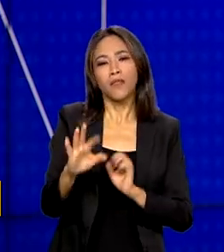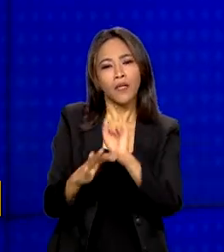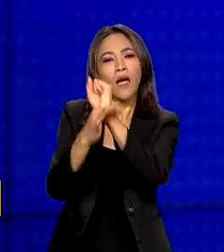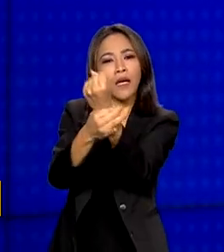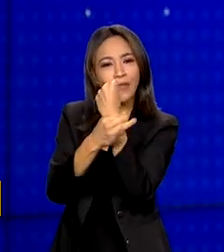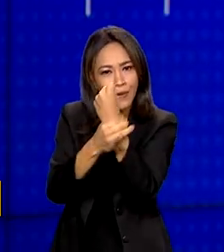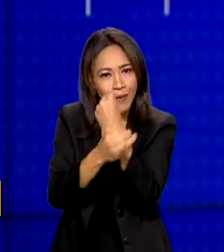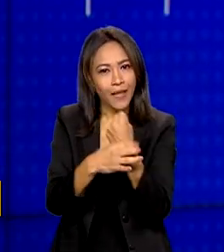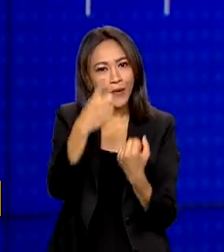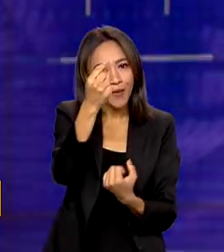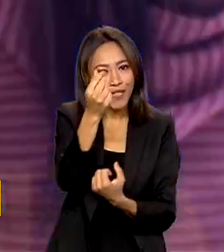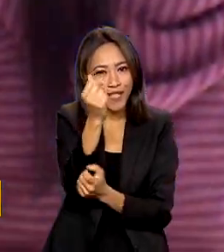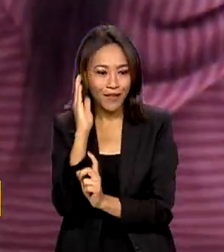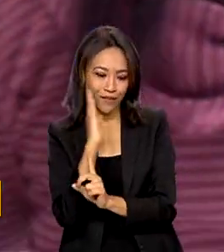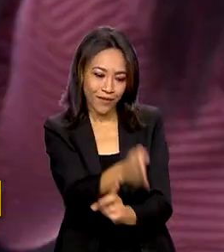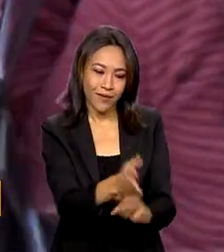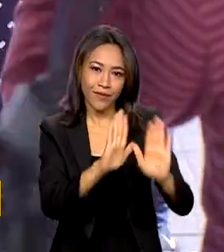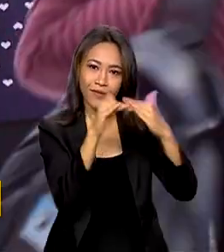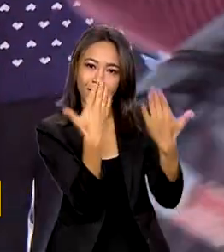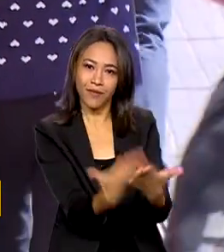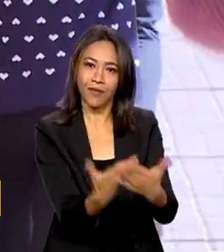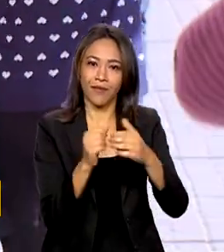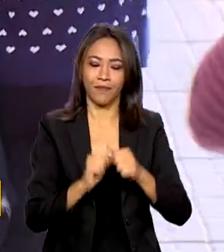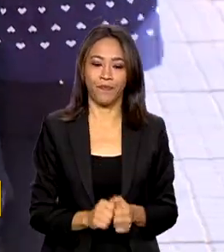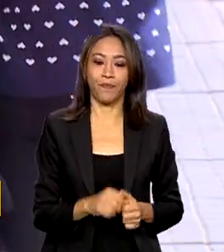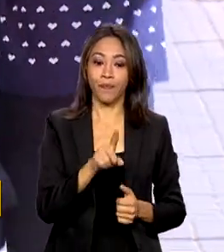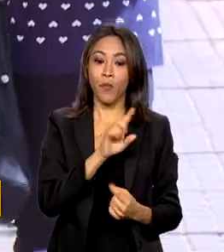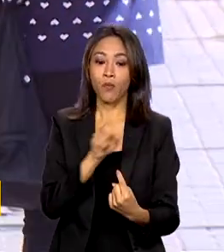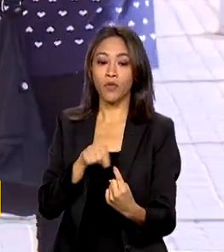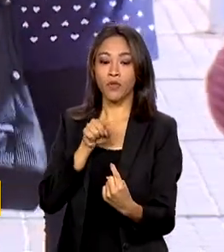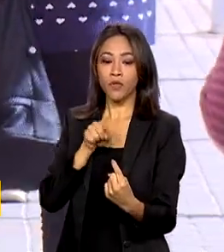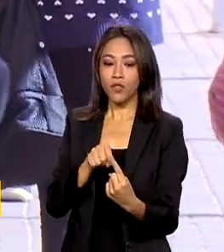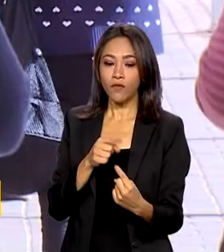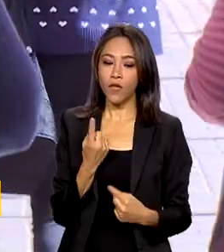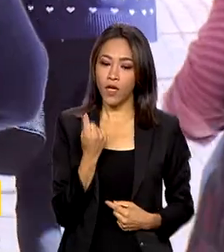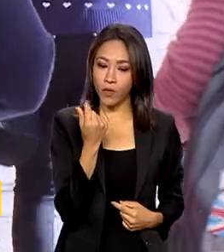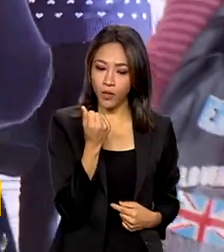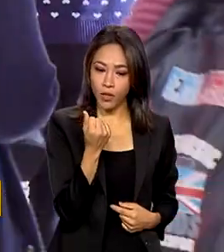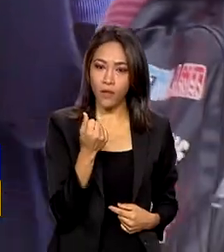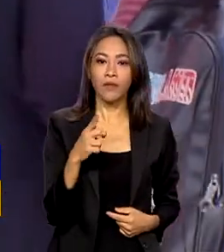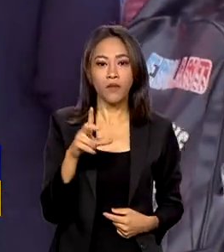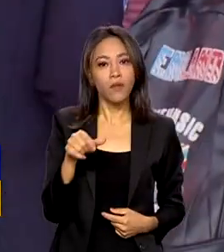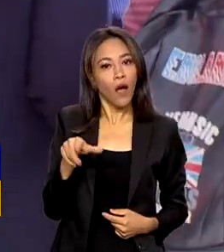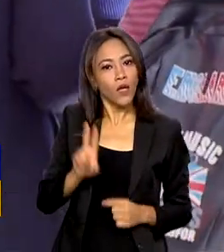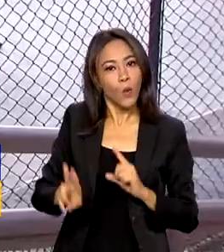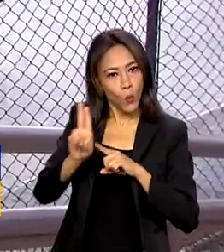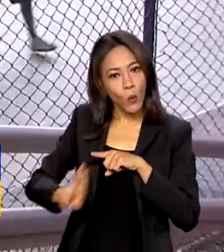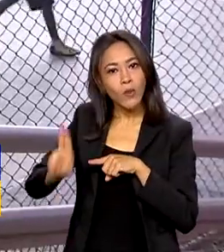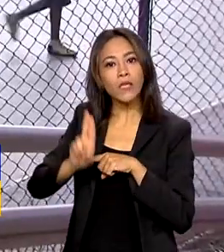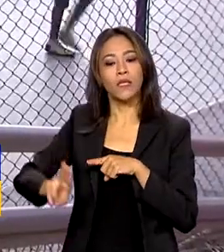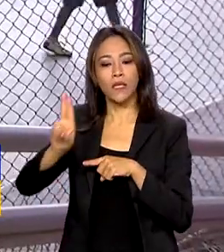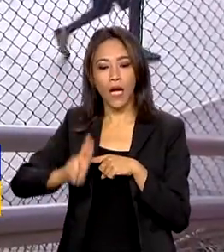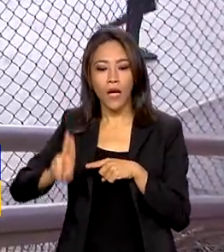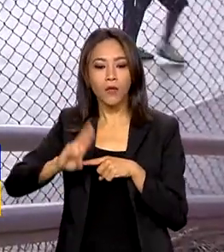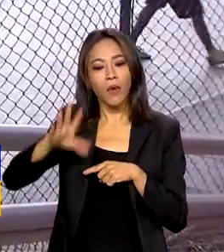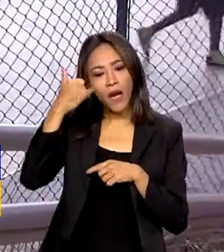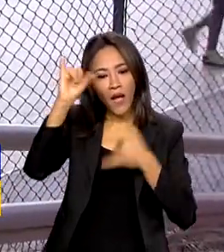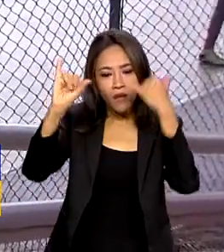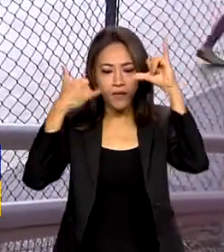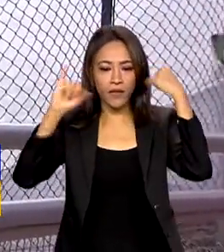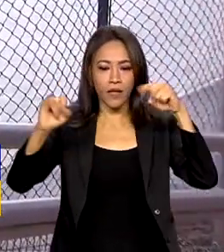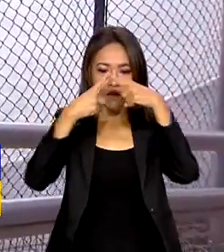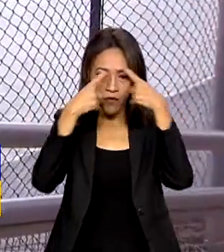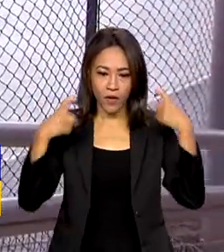Direto na Escola. A intenção é que o dinheiro seja usado para enfrentar e prevenir a